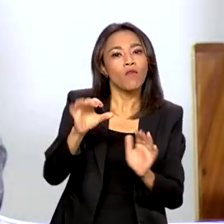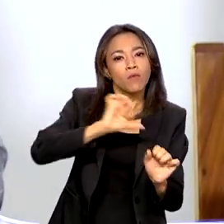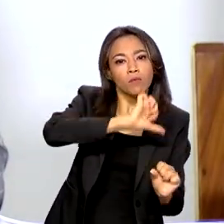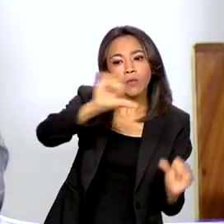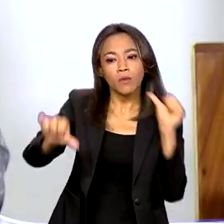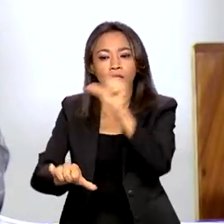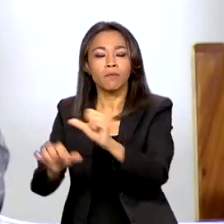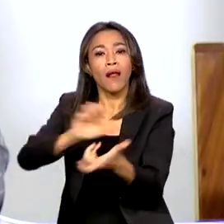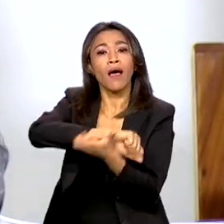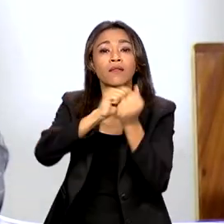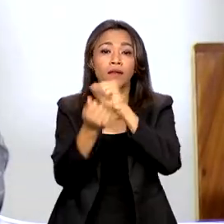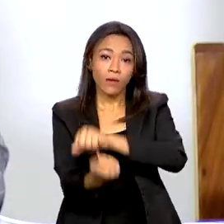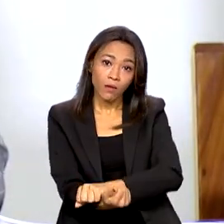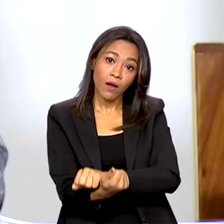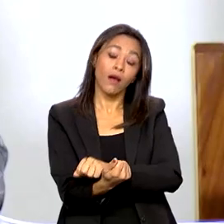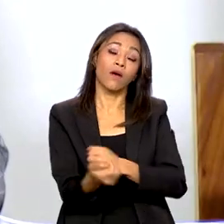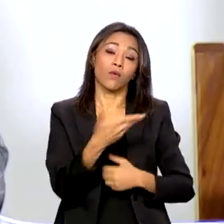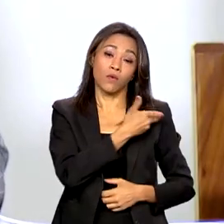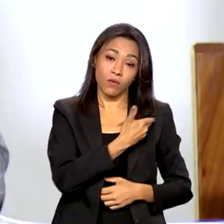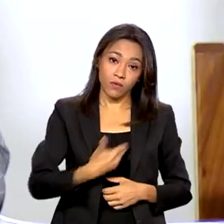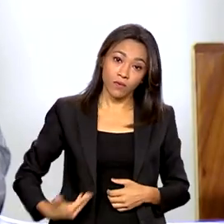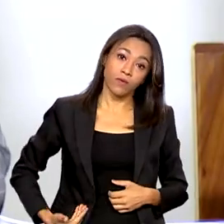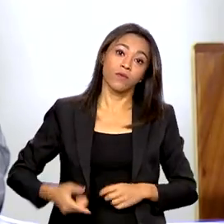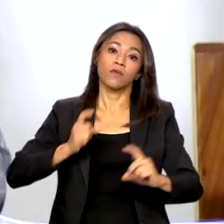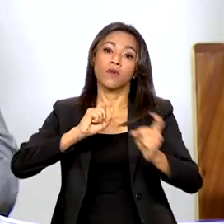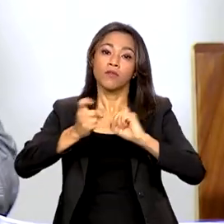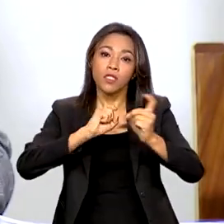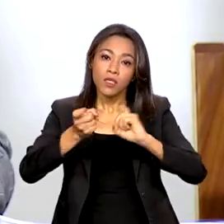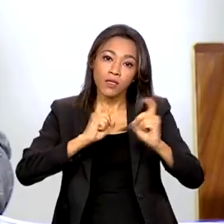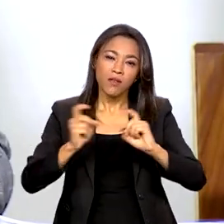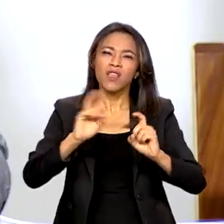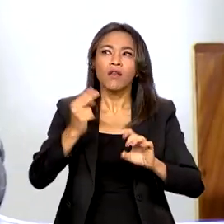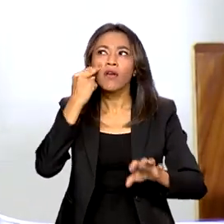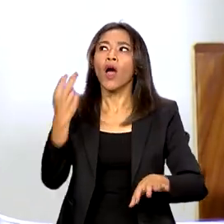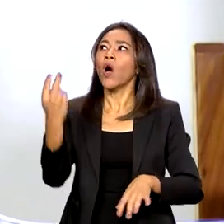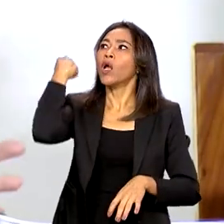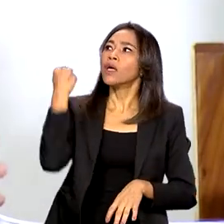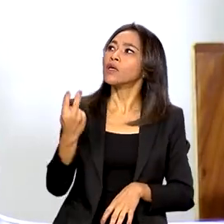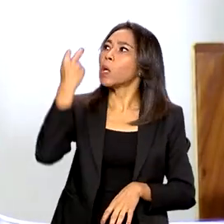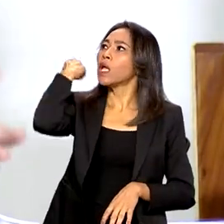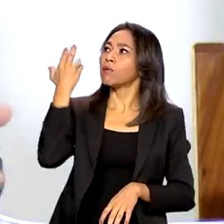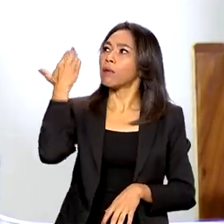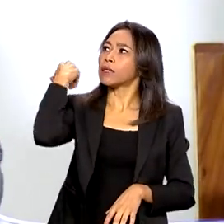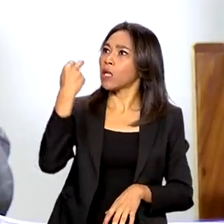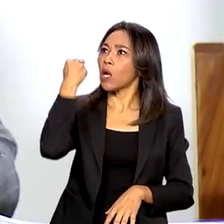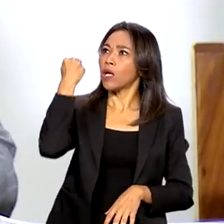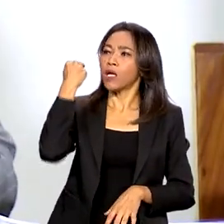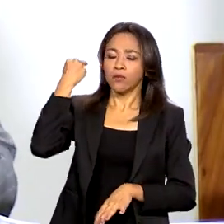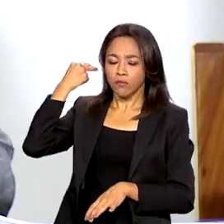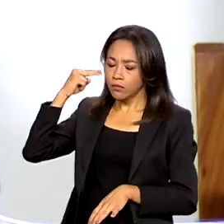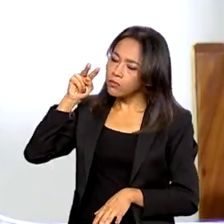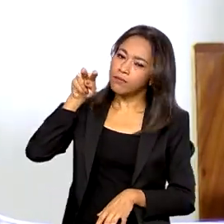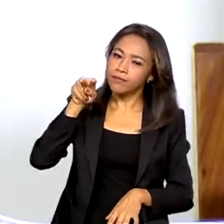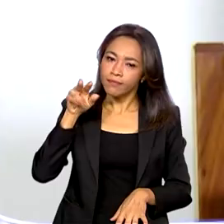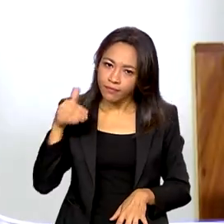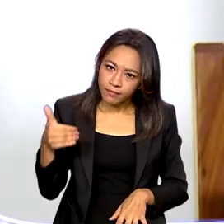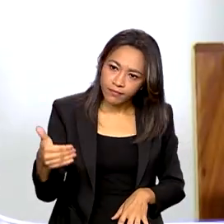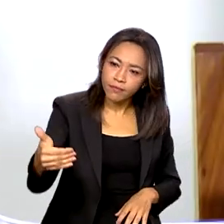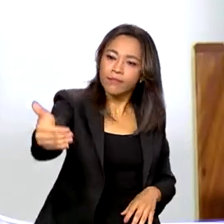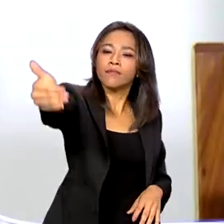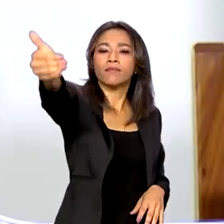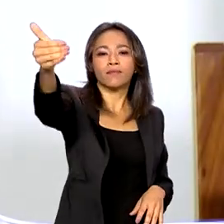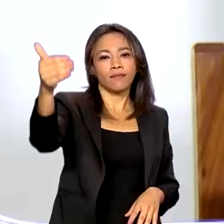adequar o Estado brasileiro às necessidades do futuro e não olhar muito para o passado, como no fundo a estrutura de cargos existente hoje está olhando muito